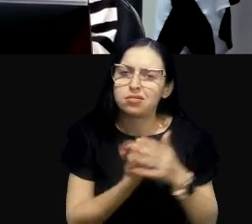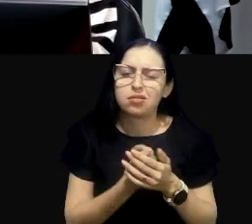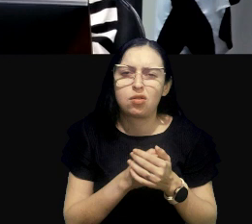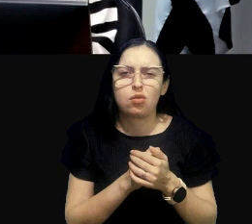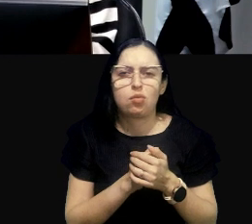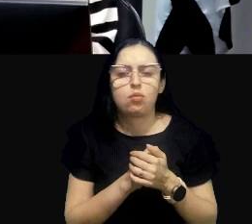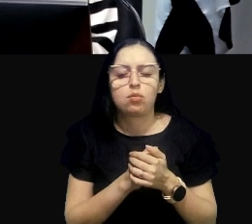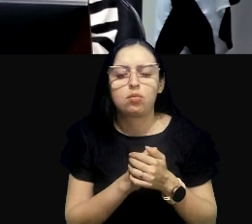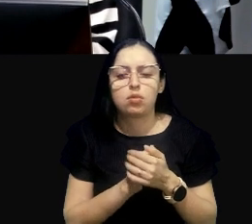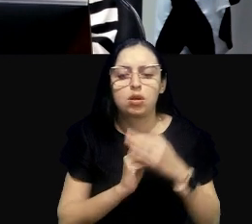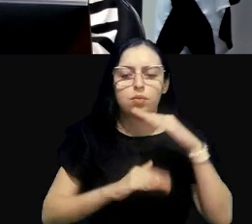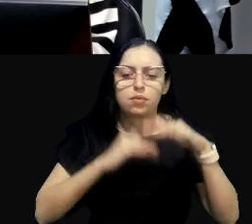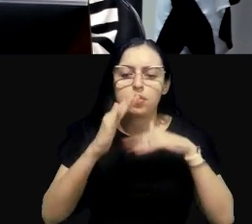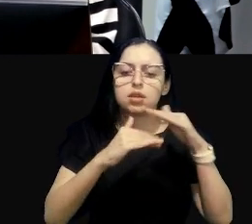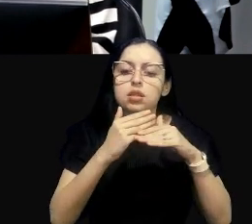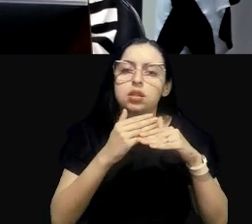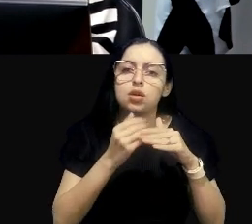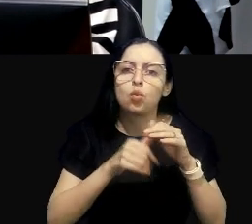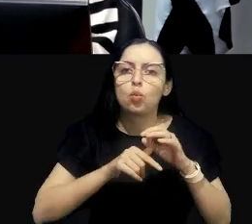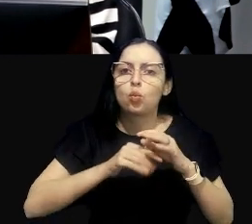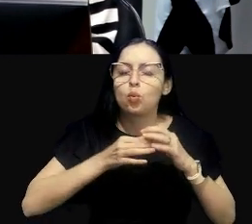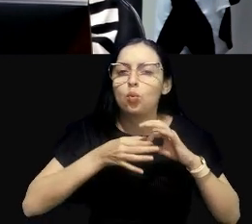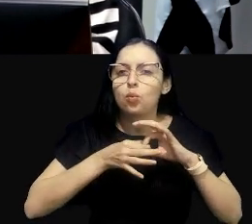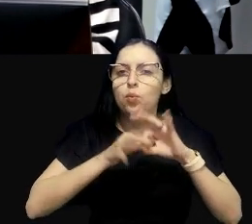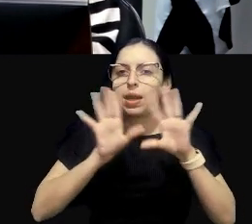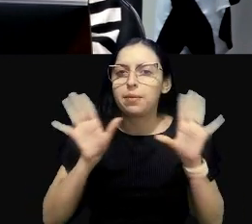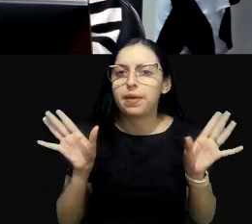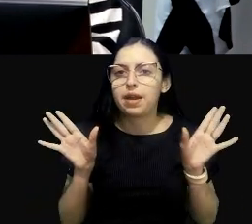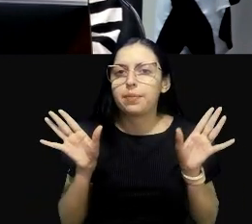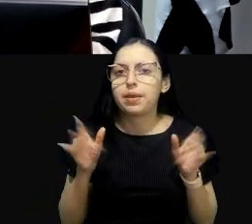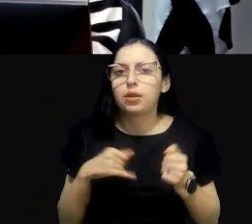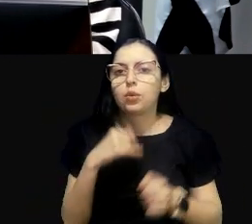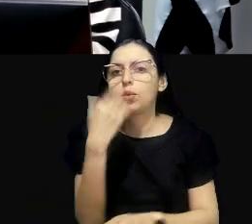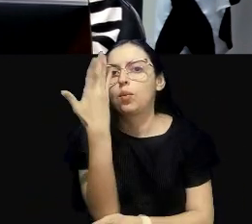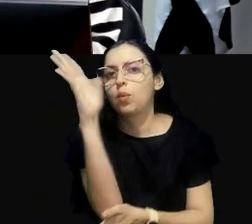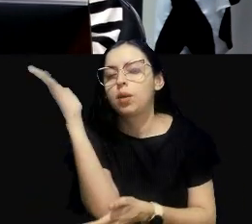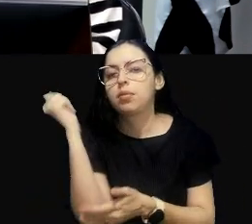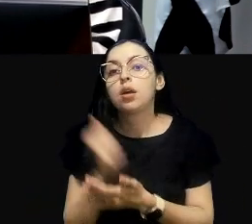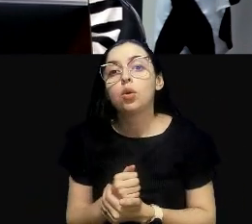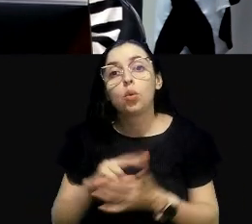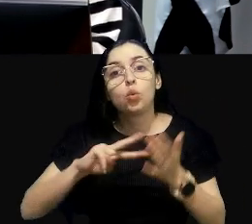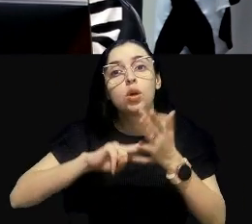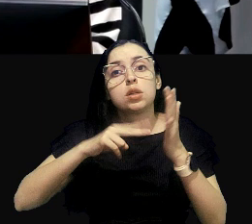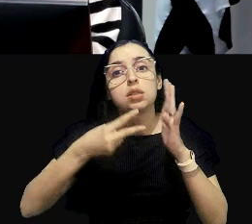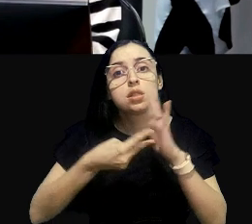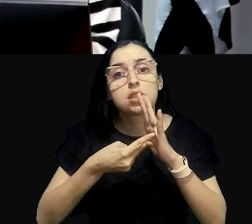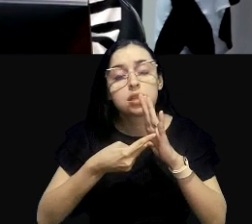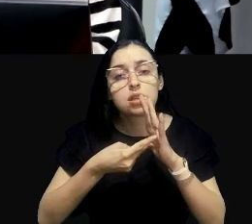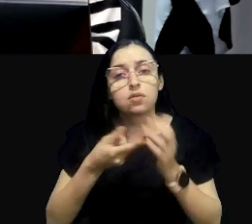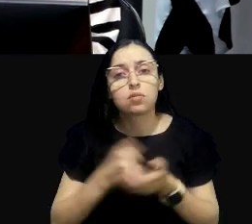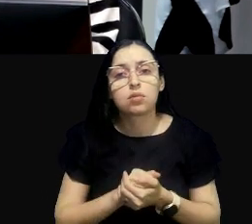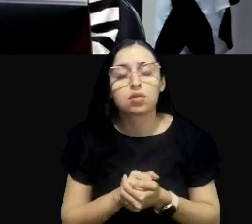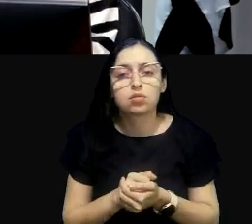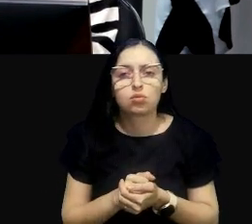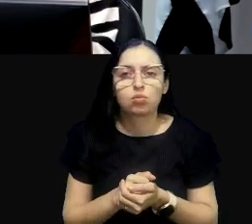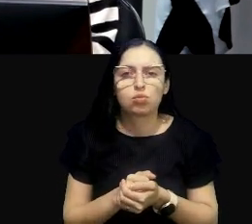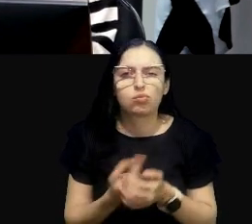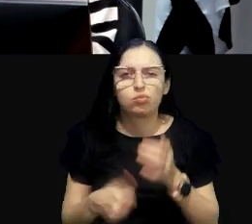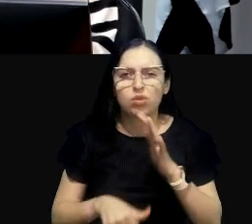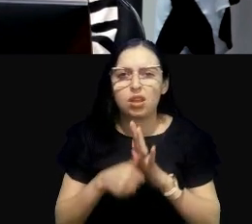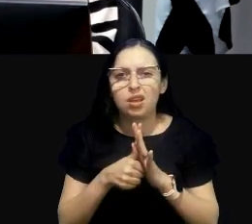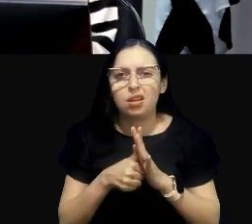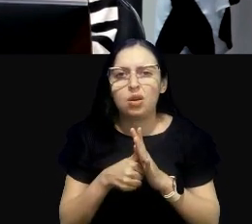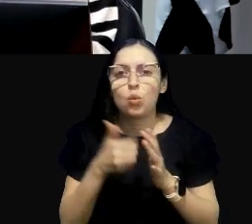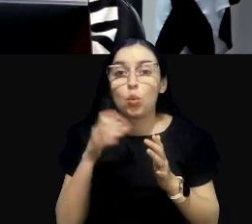o possível licenciamento ambiental. E a gente traduz isso para uma questão de dano